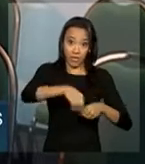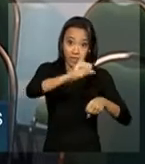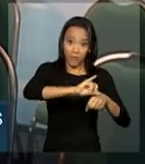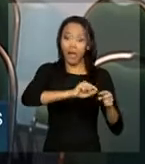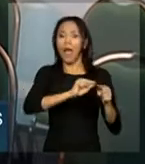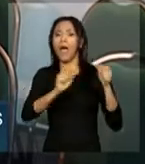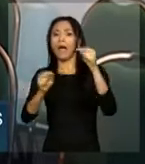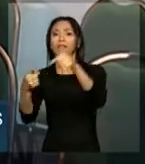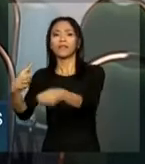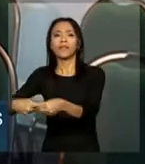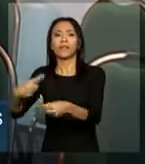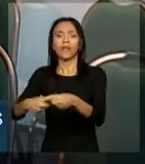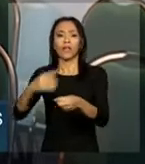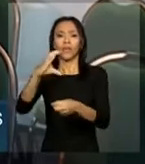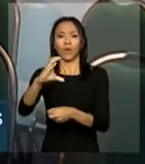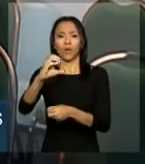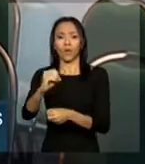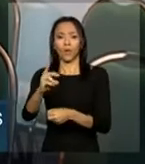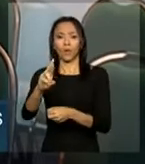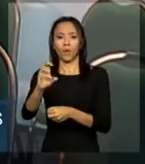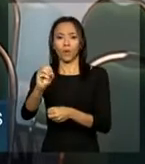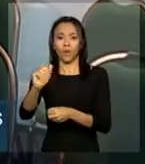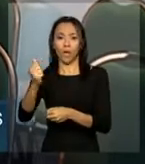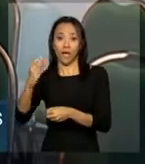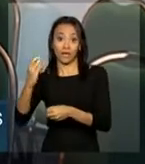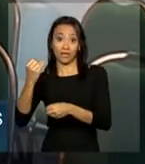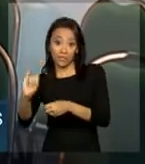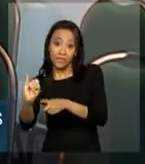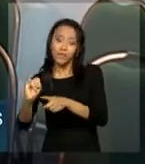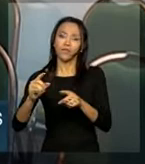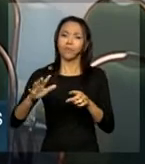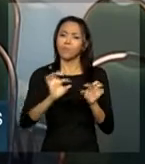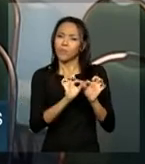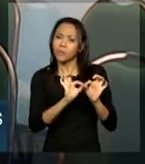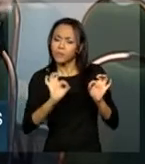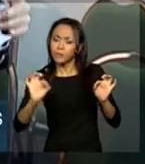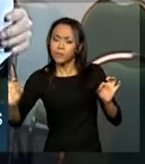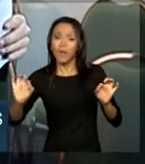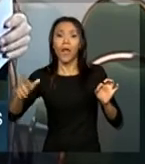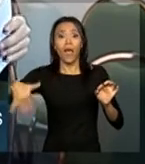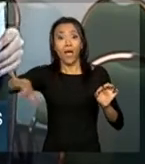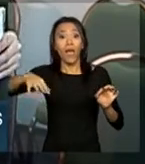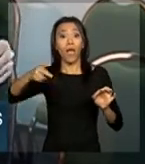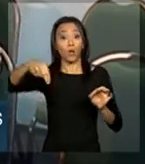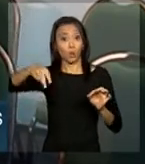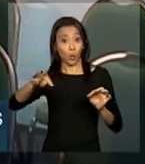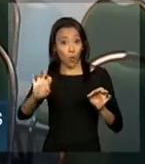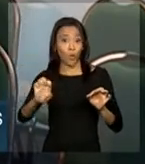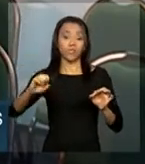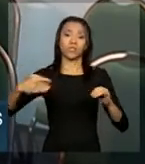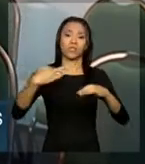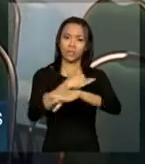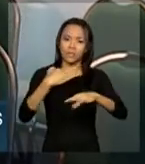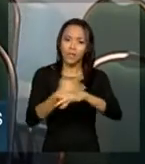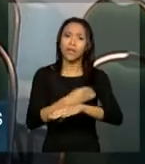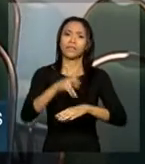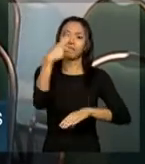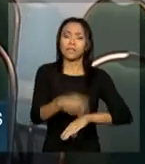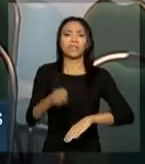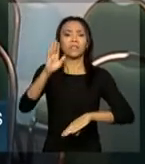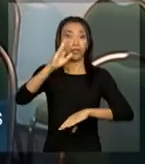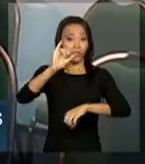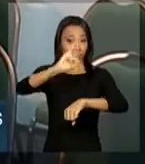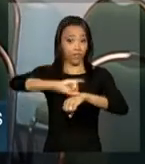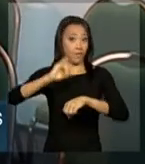Icoroaci, que é um distrito que fica localizado mais ou menos ao norte da cidade de Belém, e onde também está